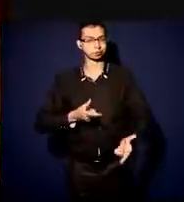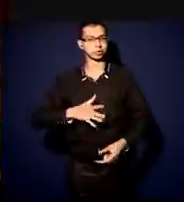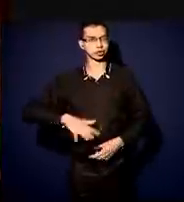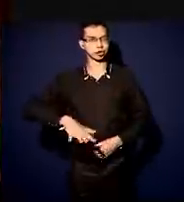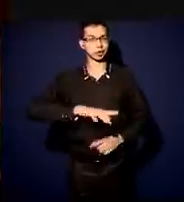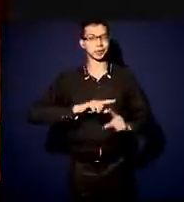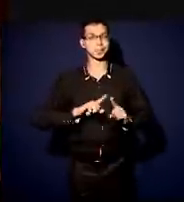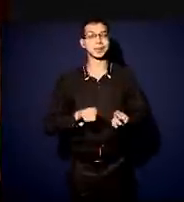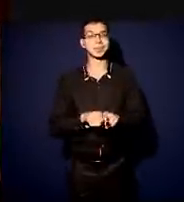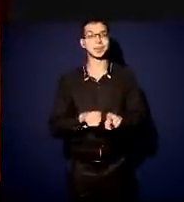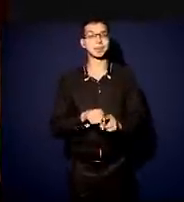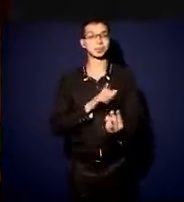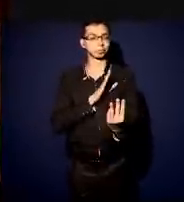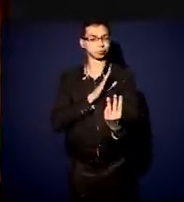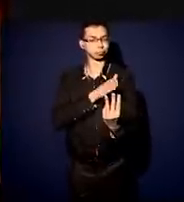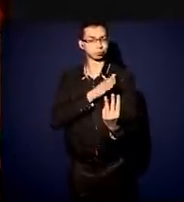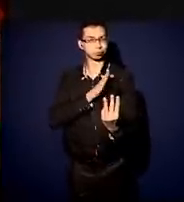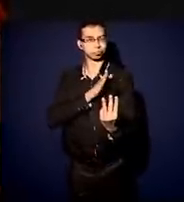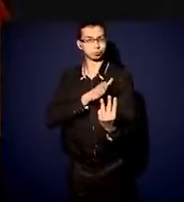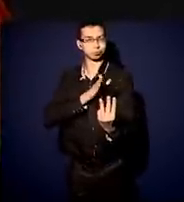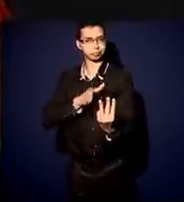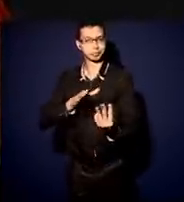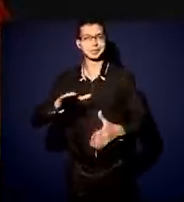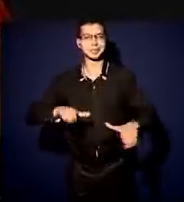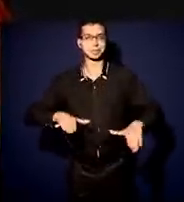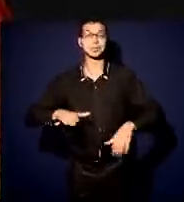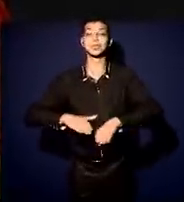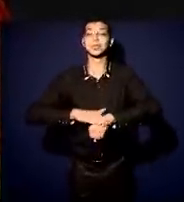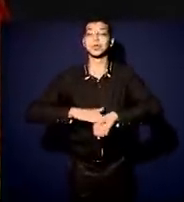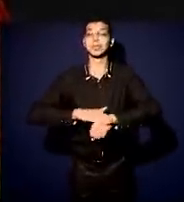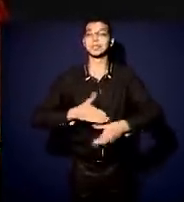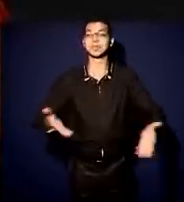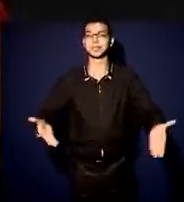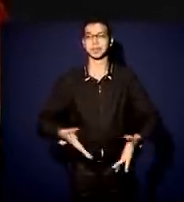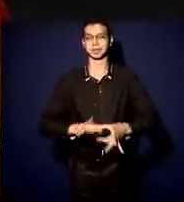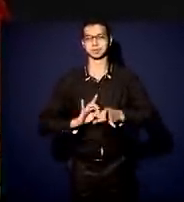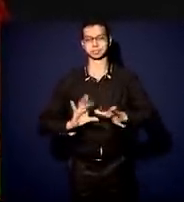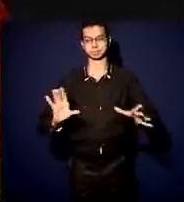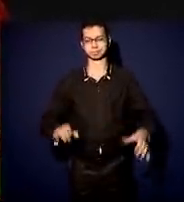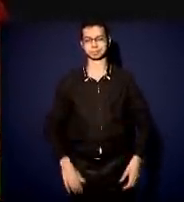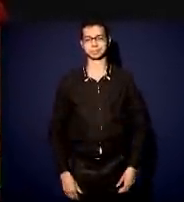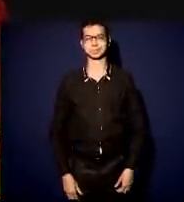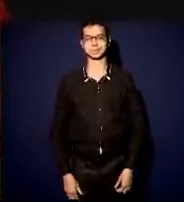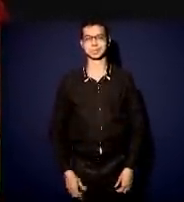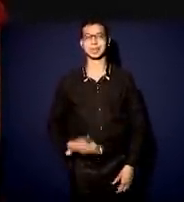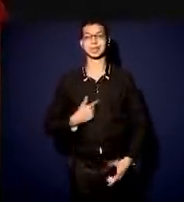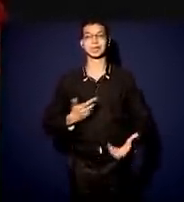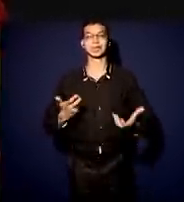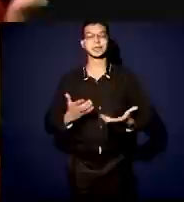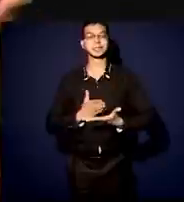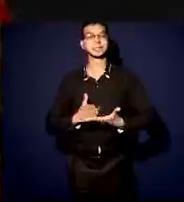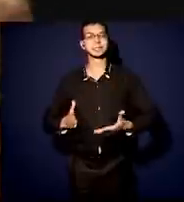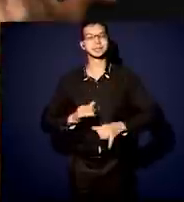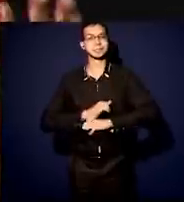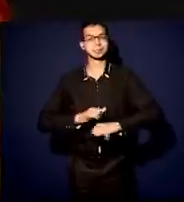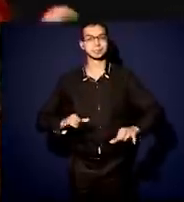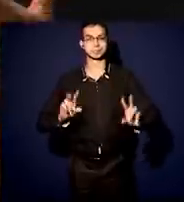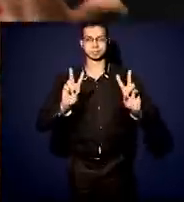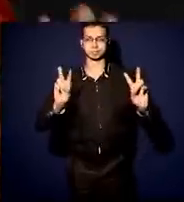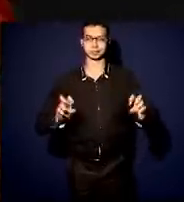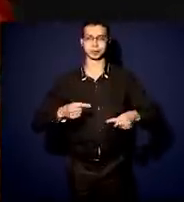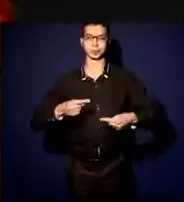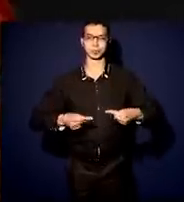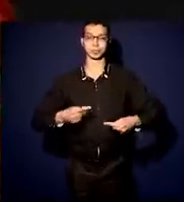conversa, fiquem à vontade. Eu queria começar falando da situação política que a gente vive hoje, os